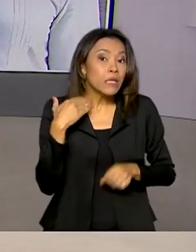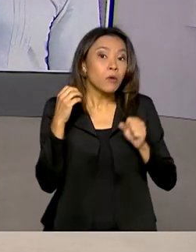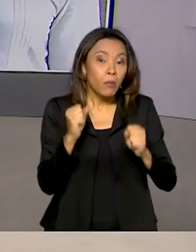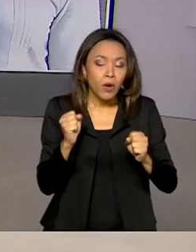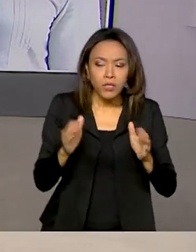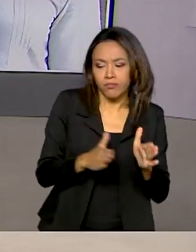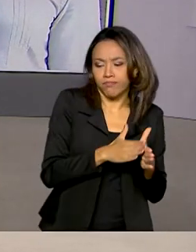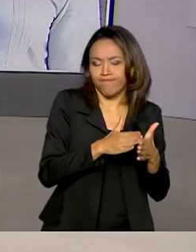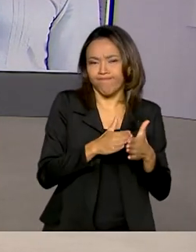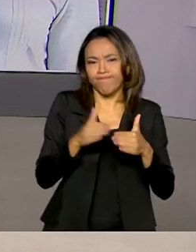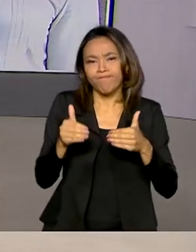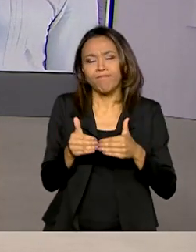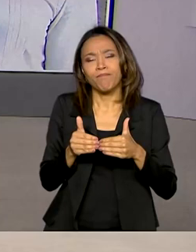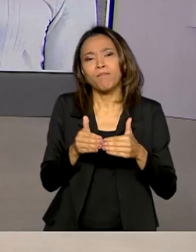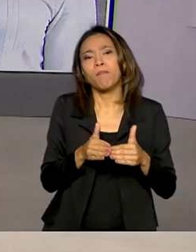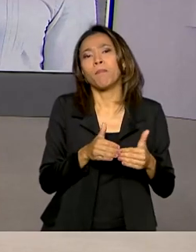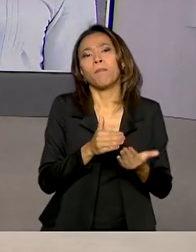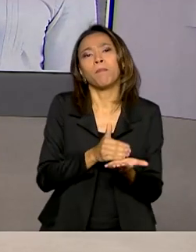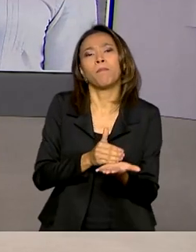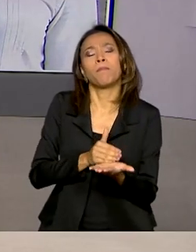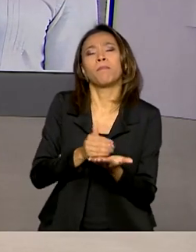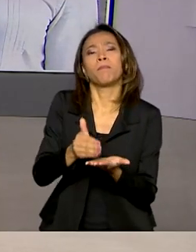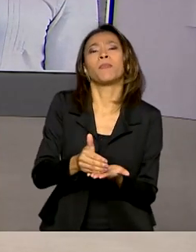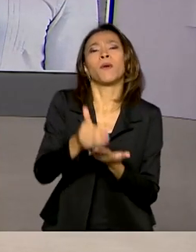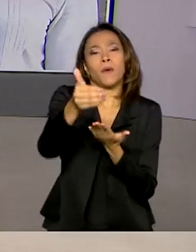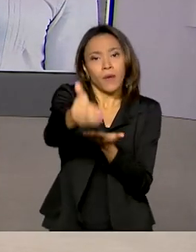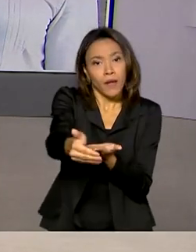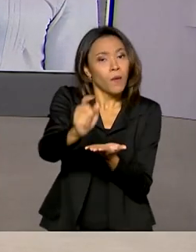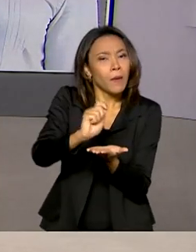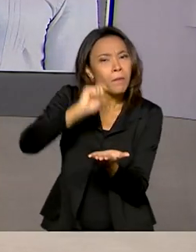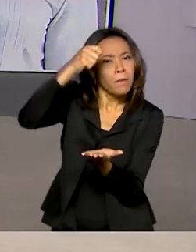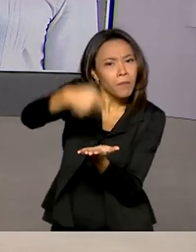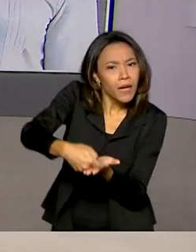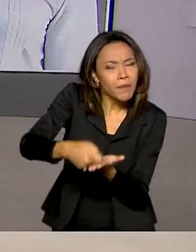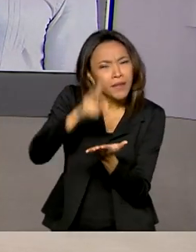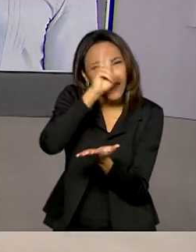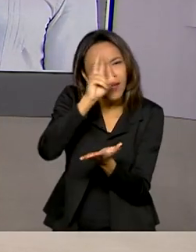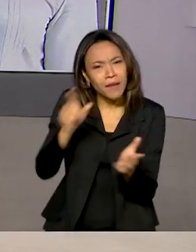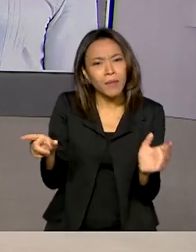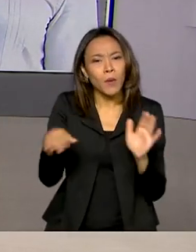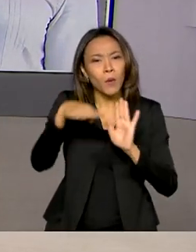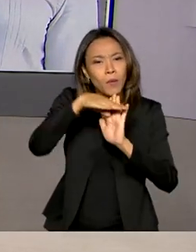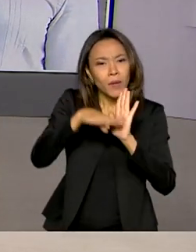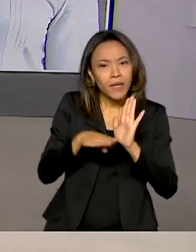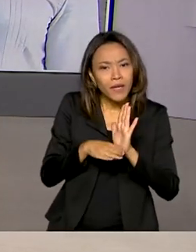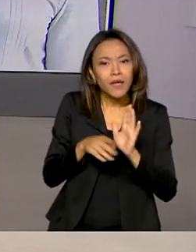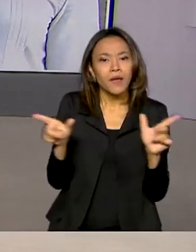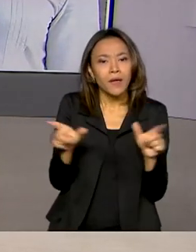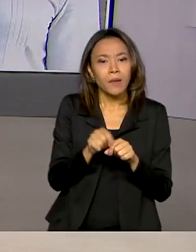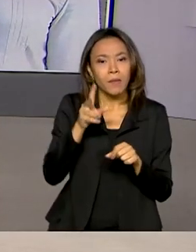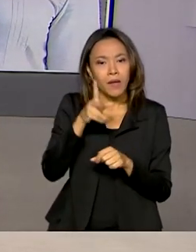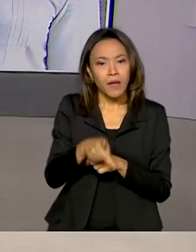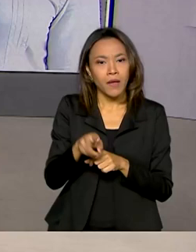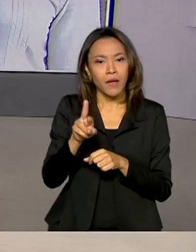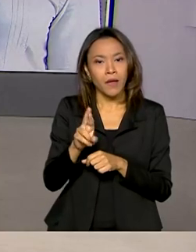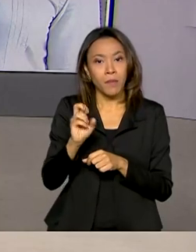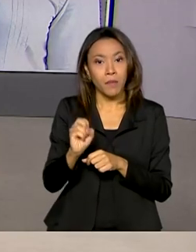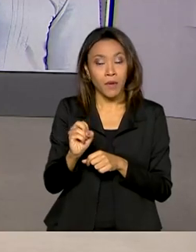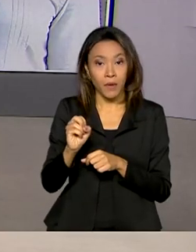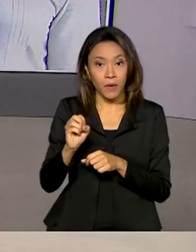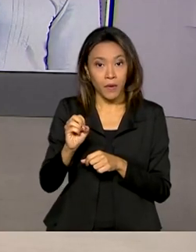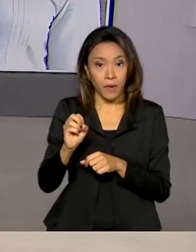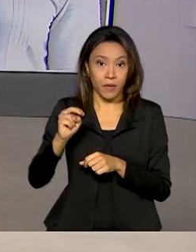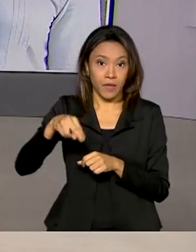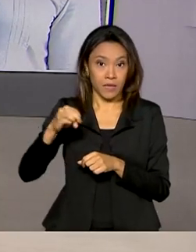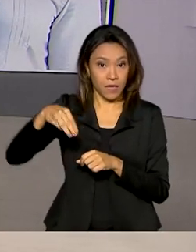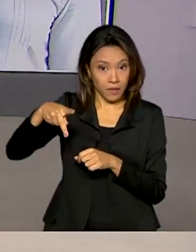pagamento de parcelas do Pronamp, que é aquele programa de empréstimos que socorreu mais de 520 mil micro e pequenas empresas, né, Tiago?